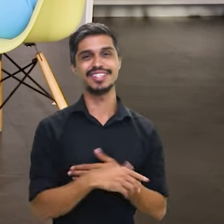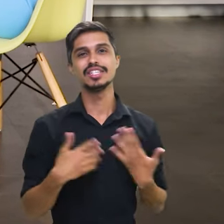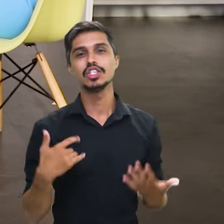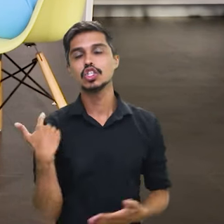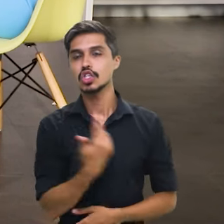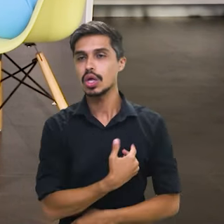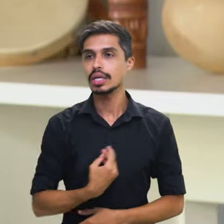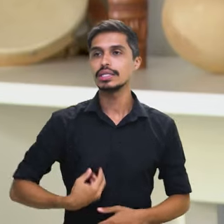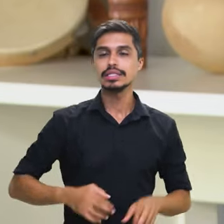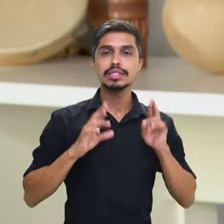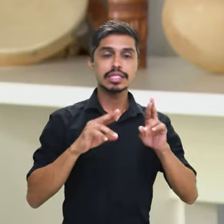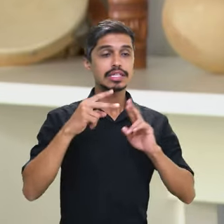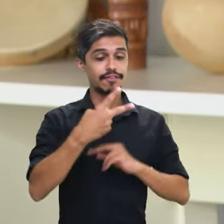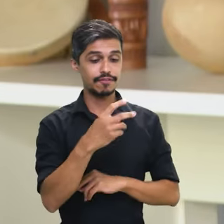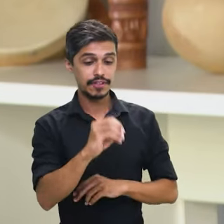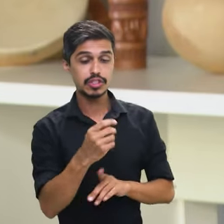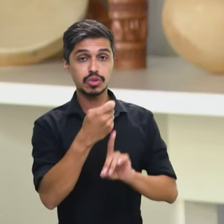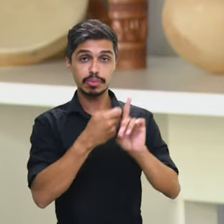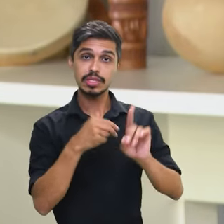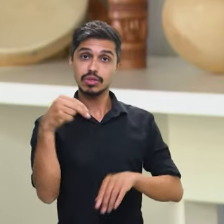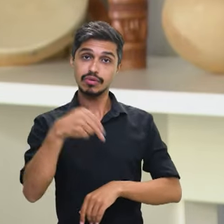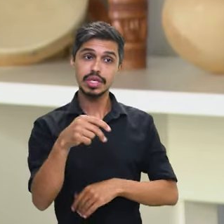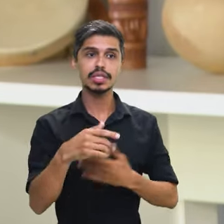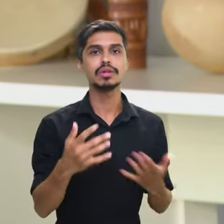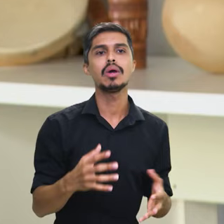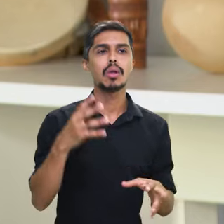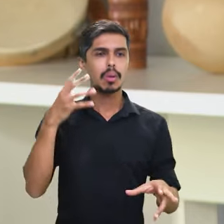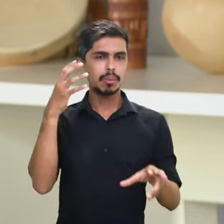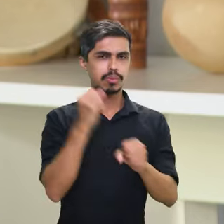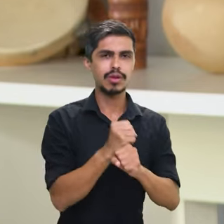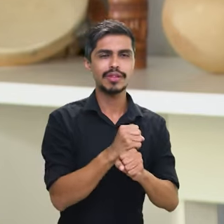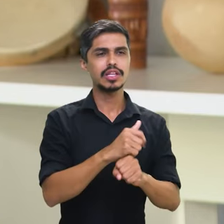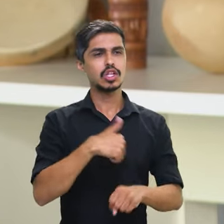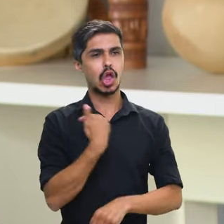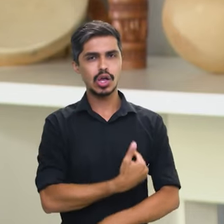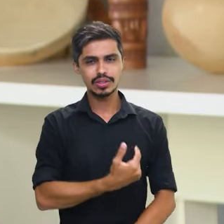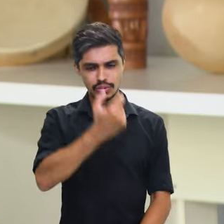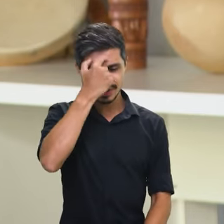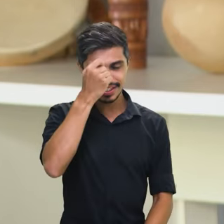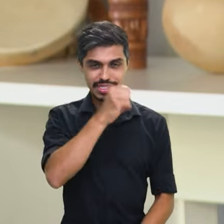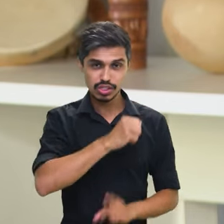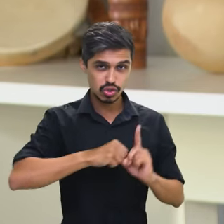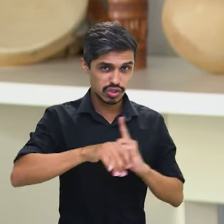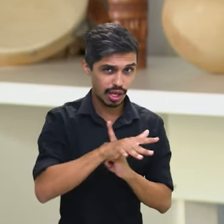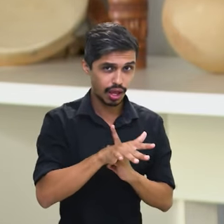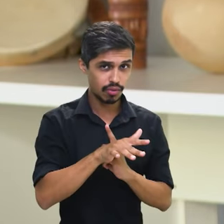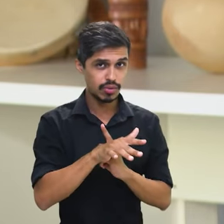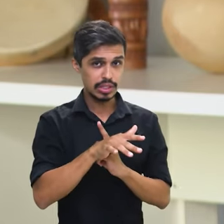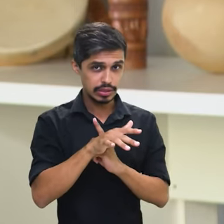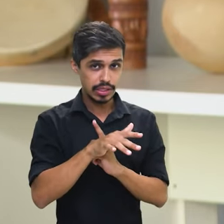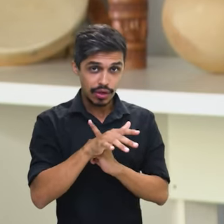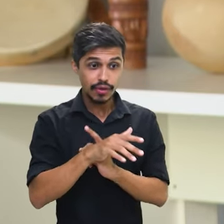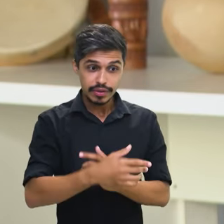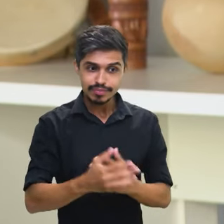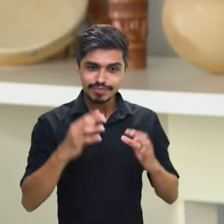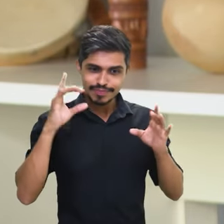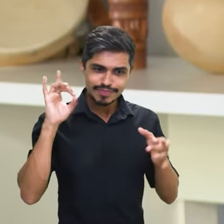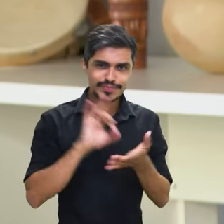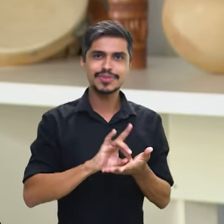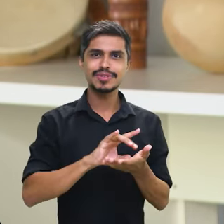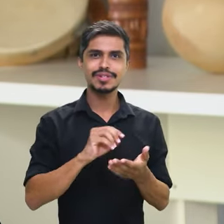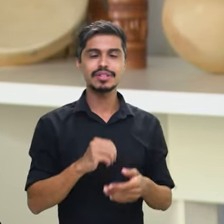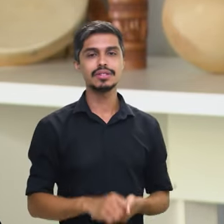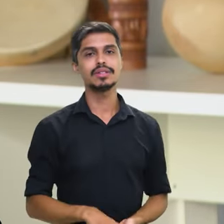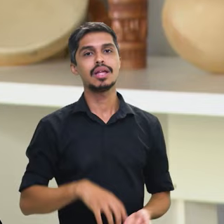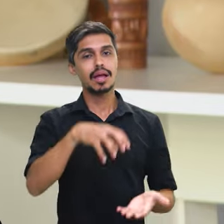nós esperamos que neste 20 de novembro, a gente apure a consciência social, apure a consciência racial.